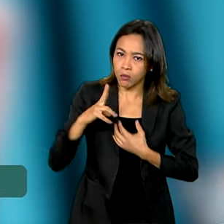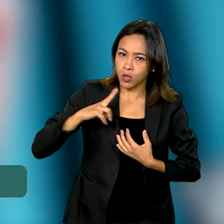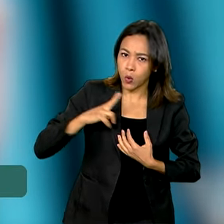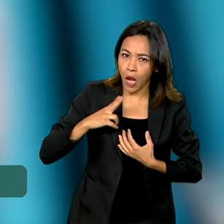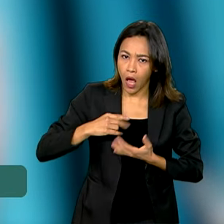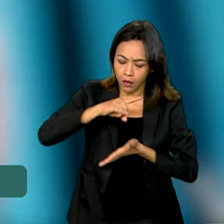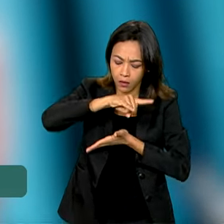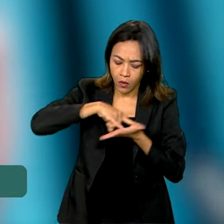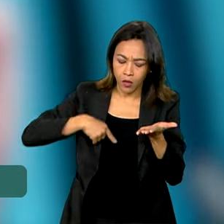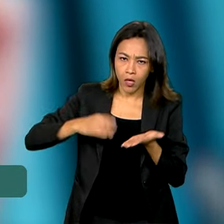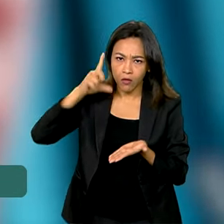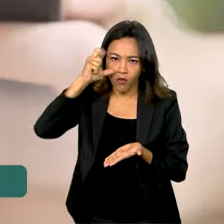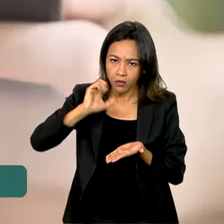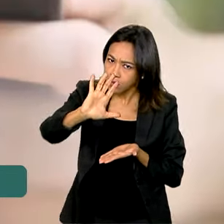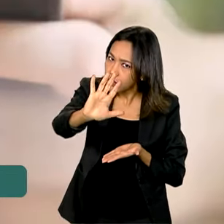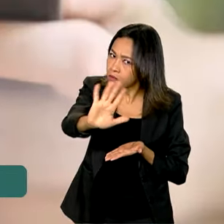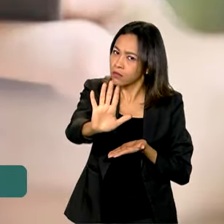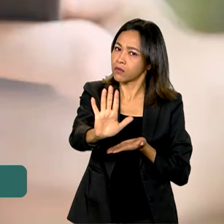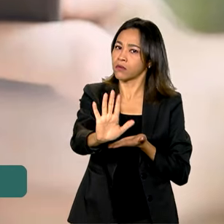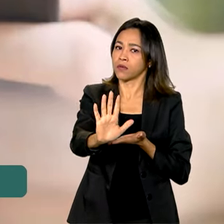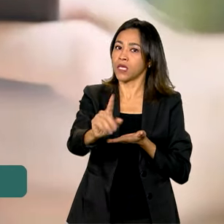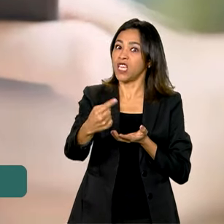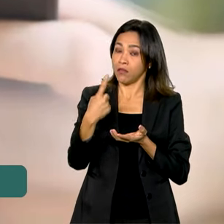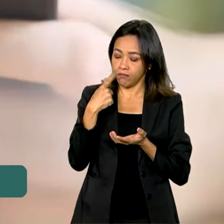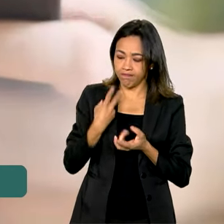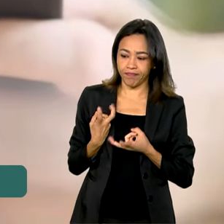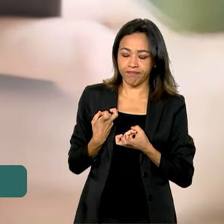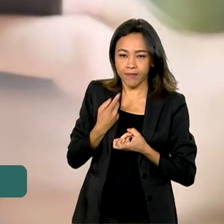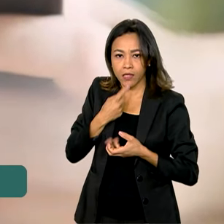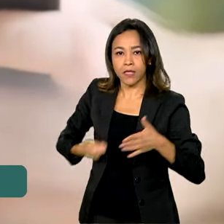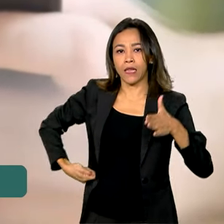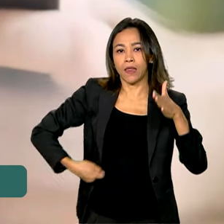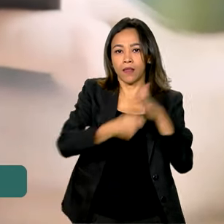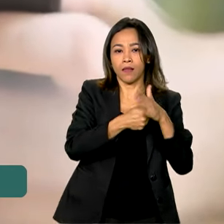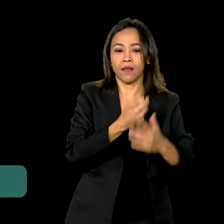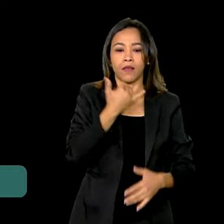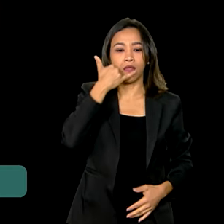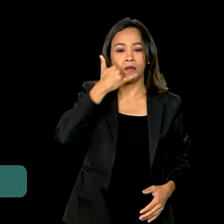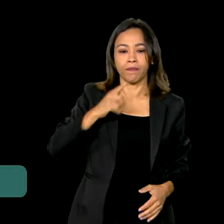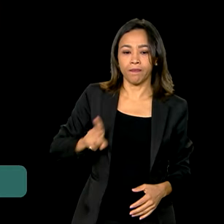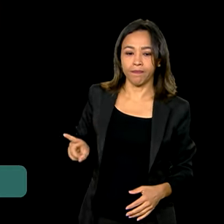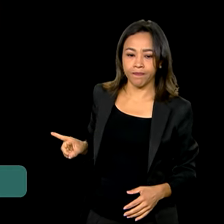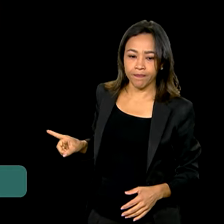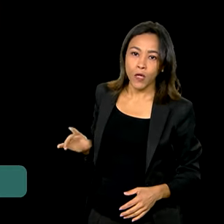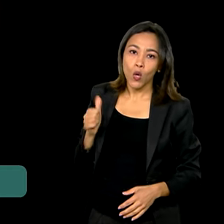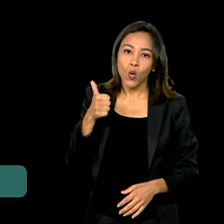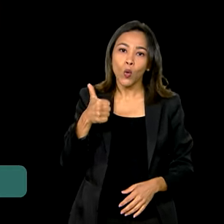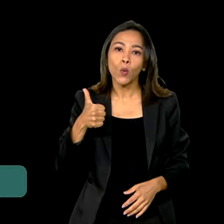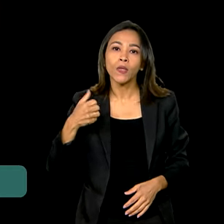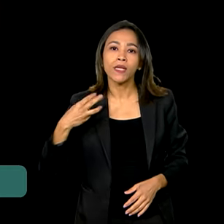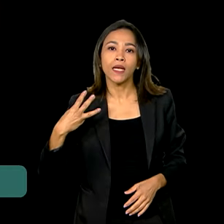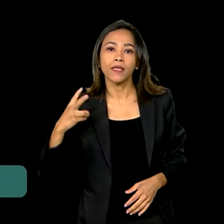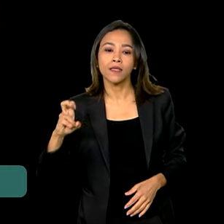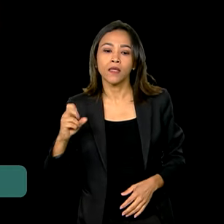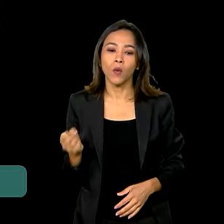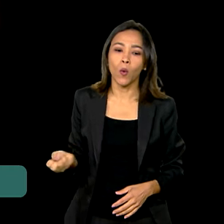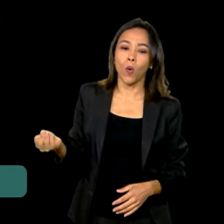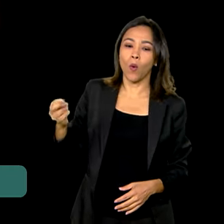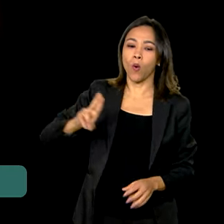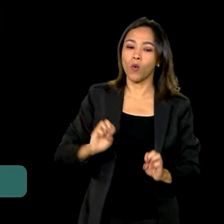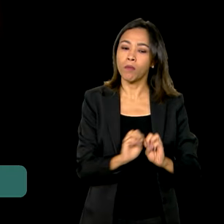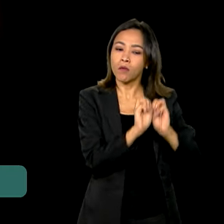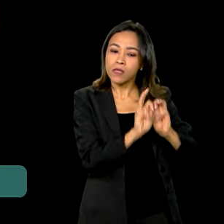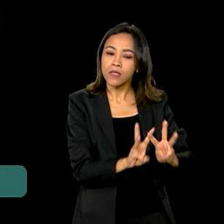documentos e fotografias. E denuncie pelo telefone 135 ou pelo site gov.br